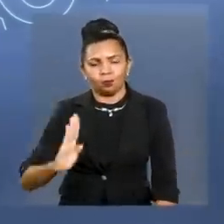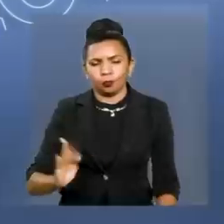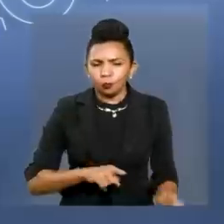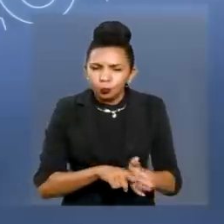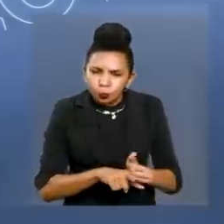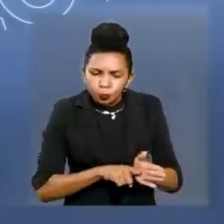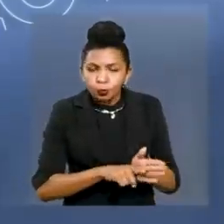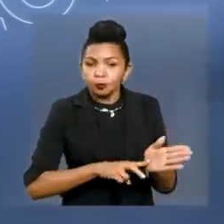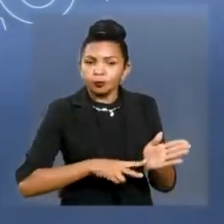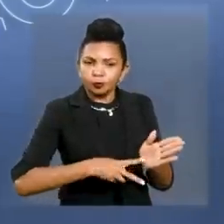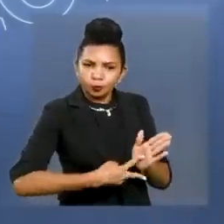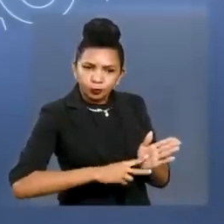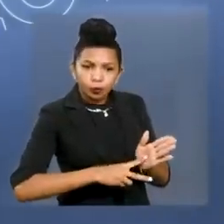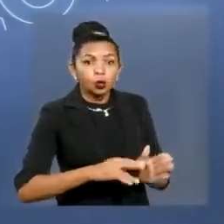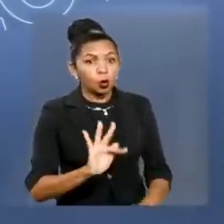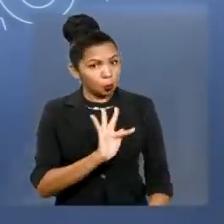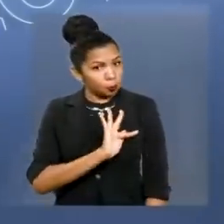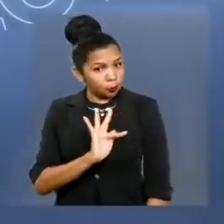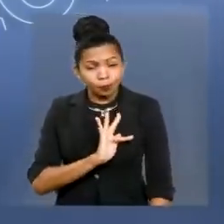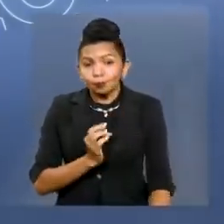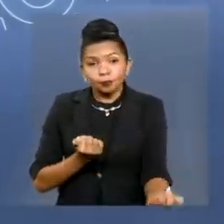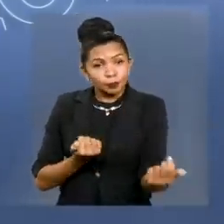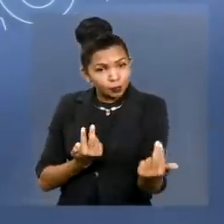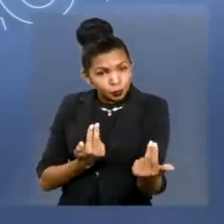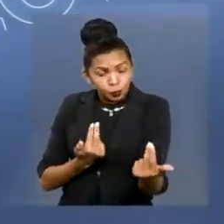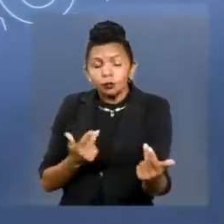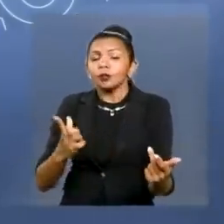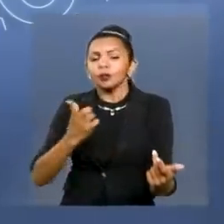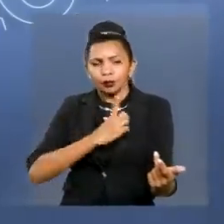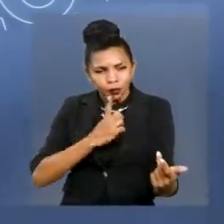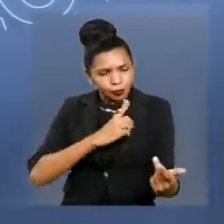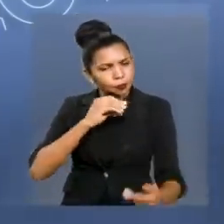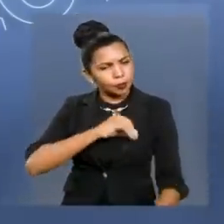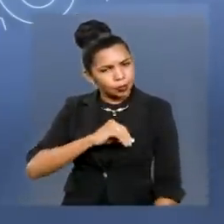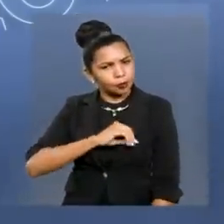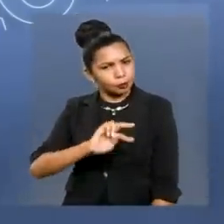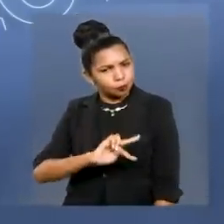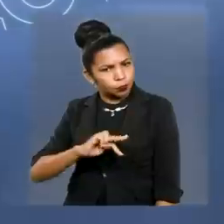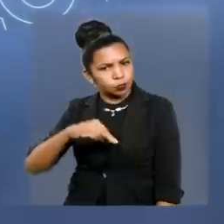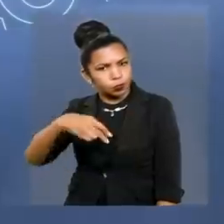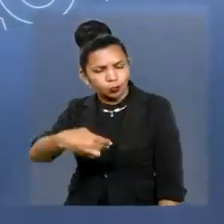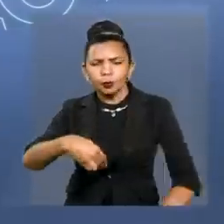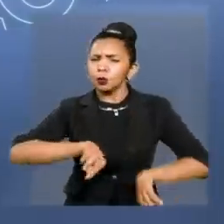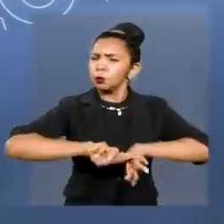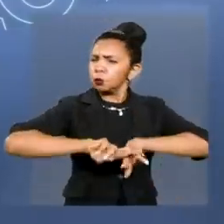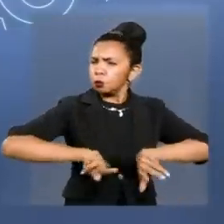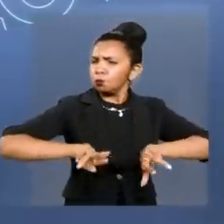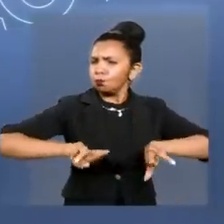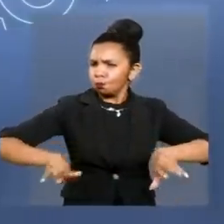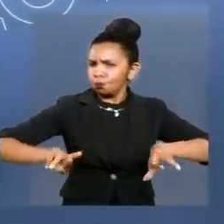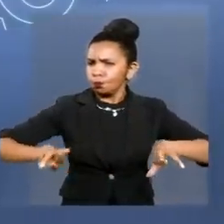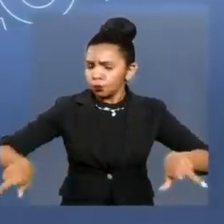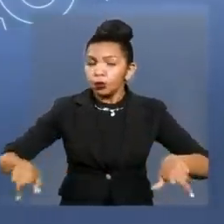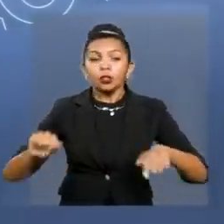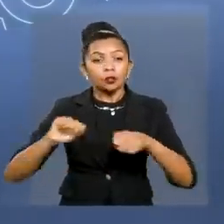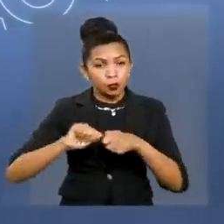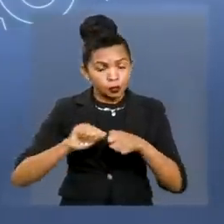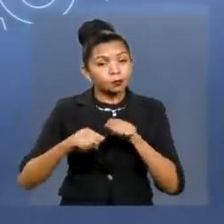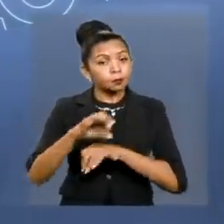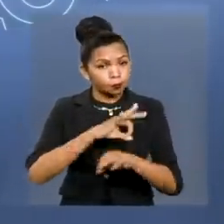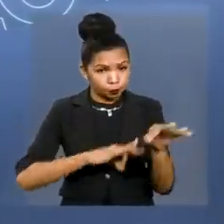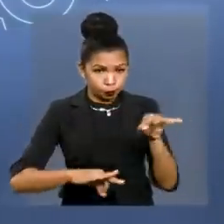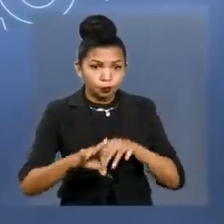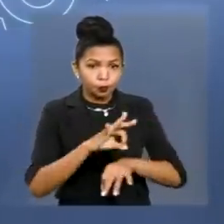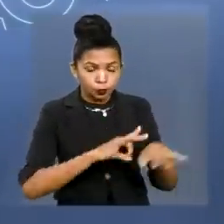sindicatos. Os policiais, a mesma coisa. Demos muitos aumentos para esses segmentos e outros tantos órgãos. Fizemos reajuste